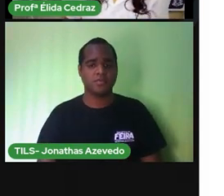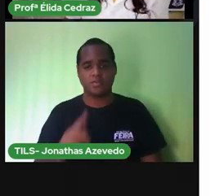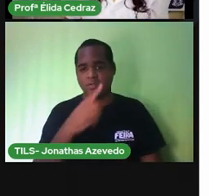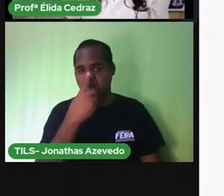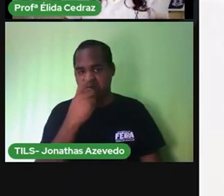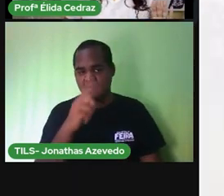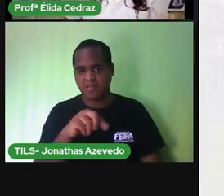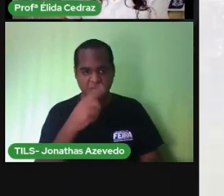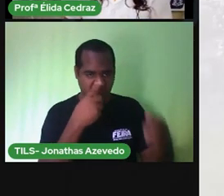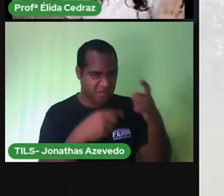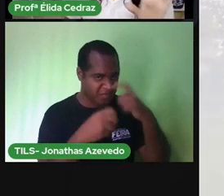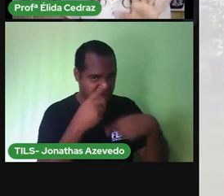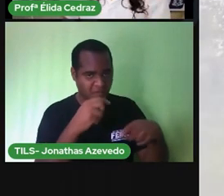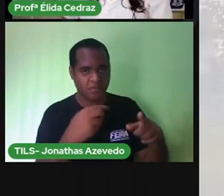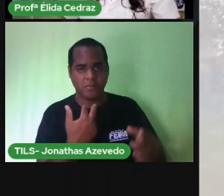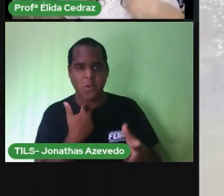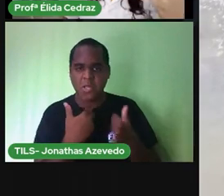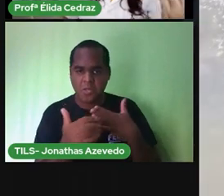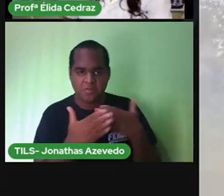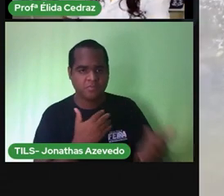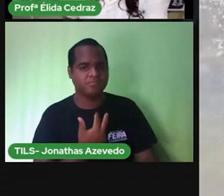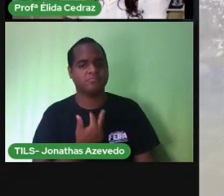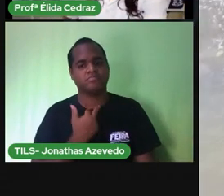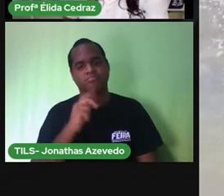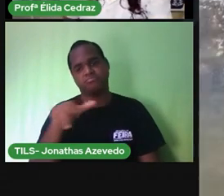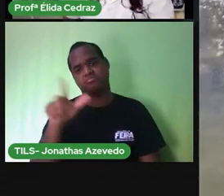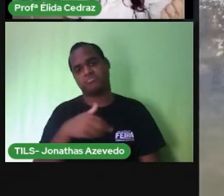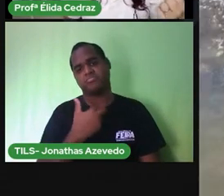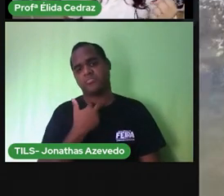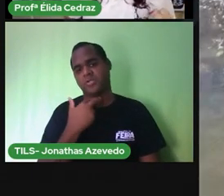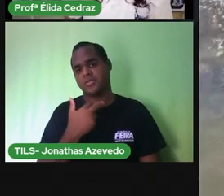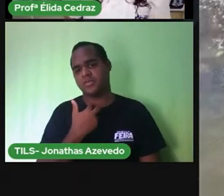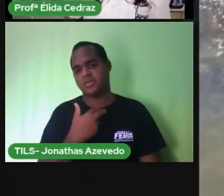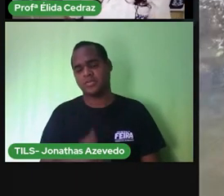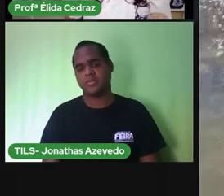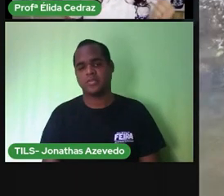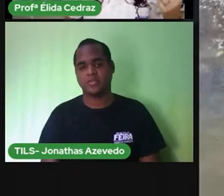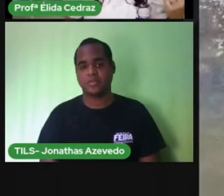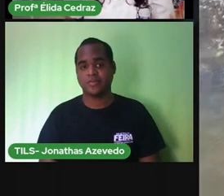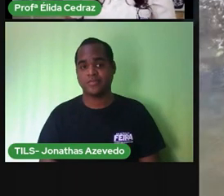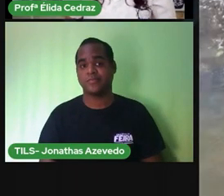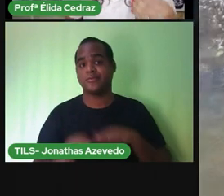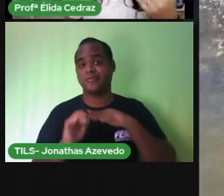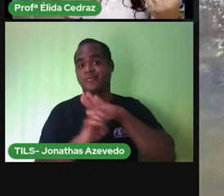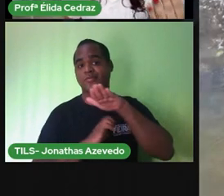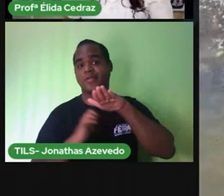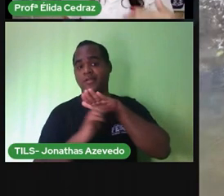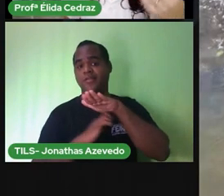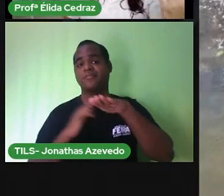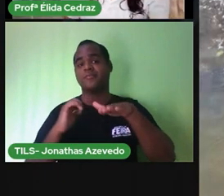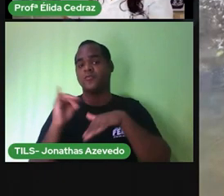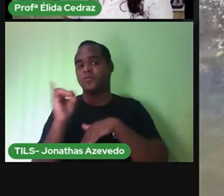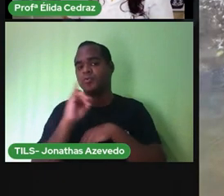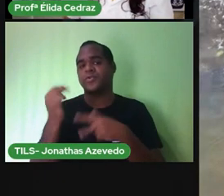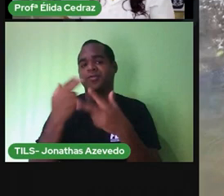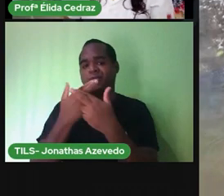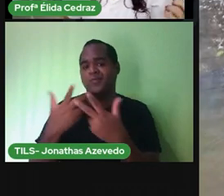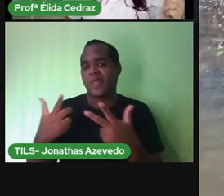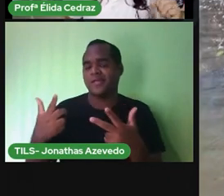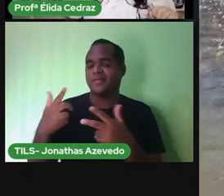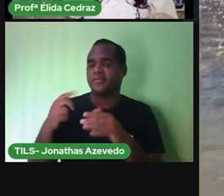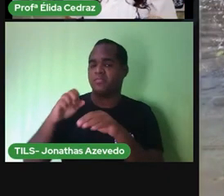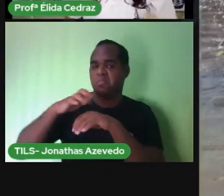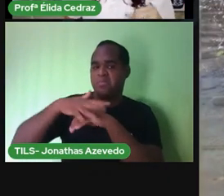qualquer lugar gente entendeu as fábricas despejam seus esgotos os seus resíduos nos